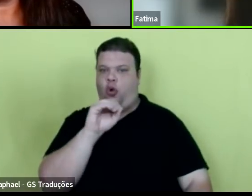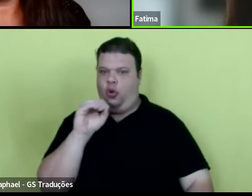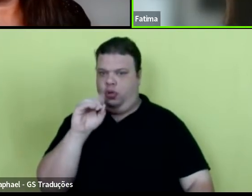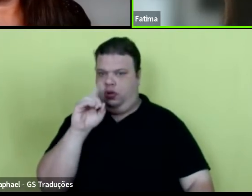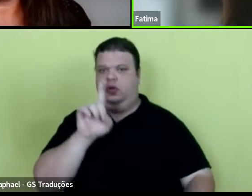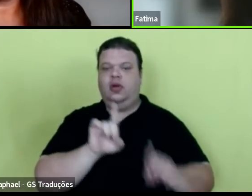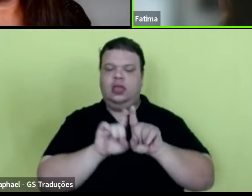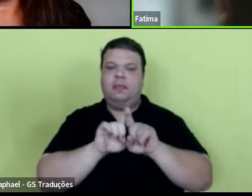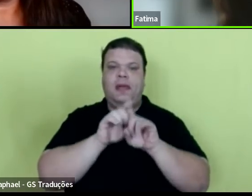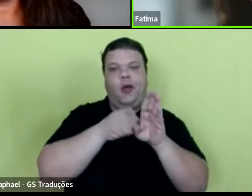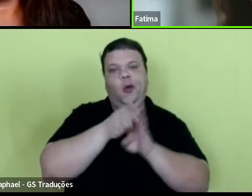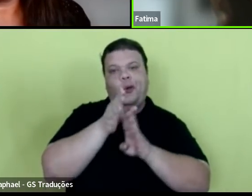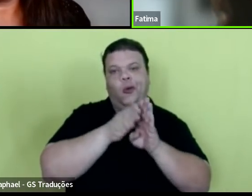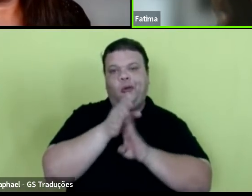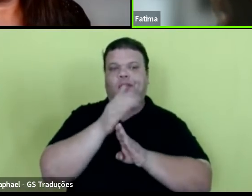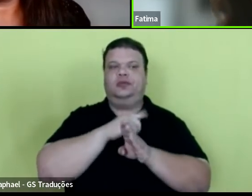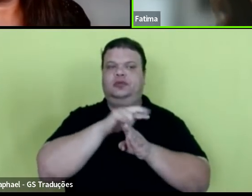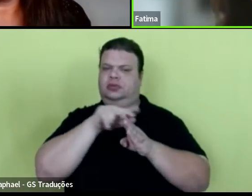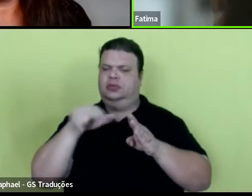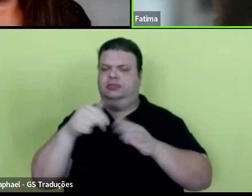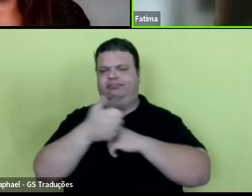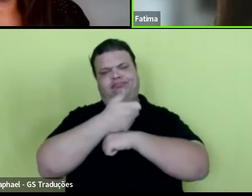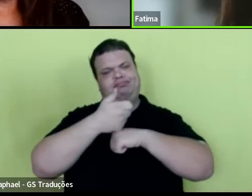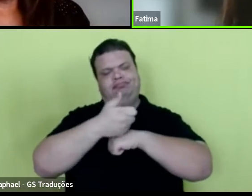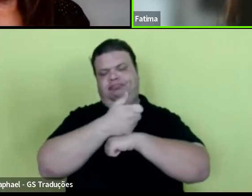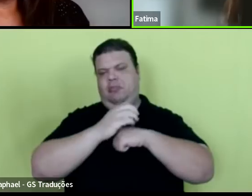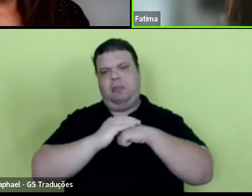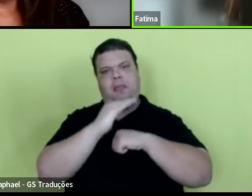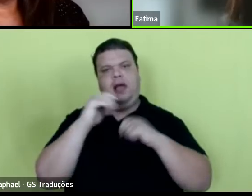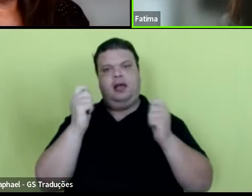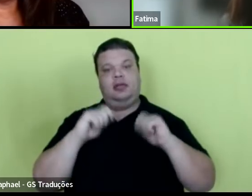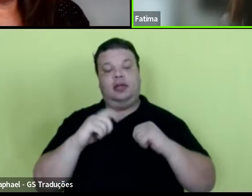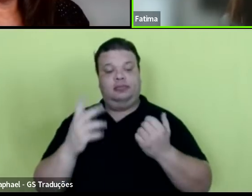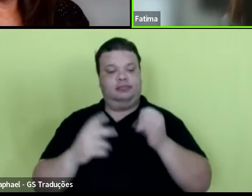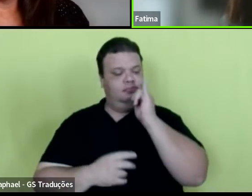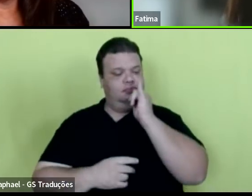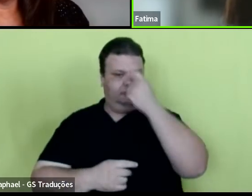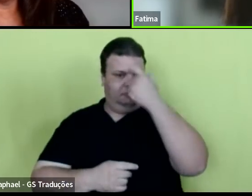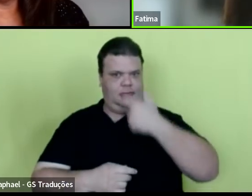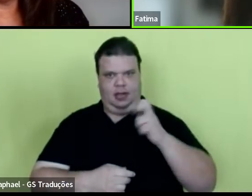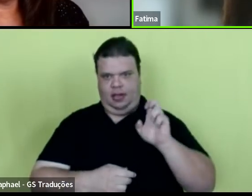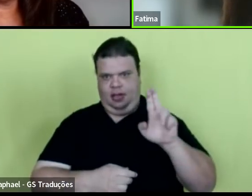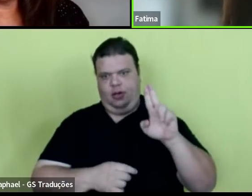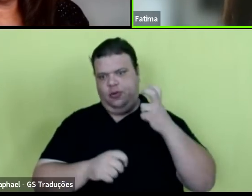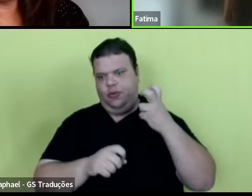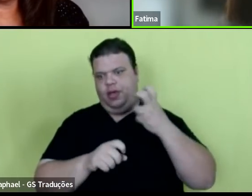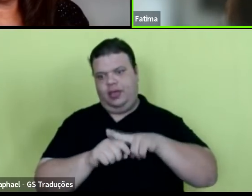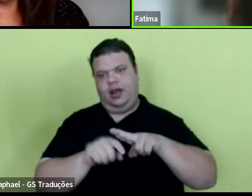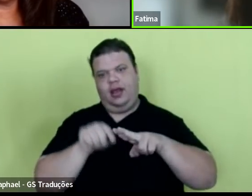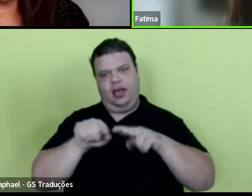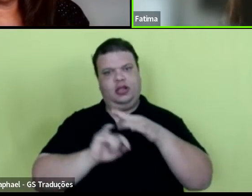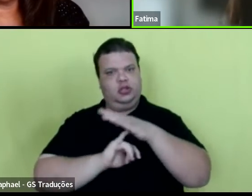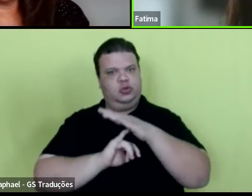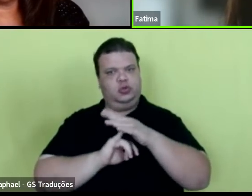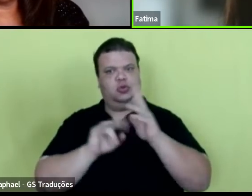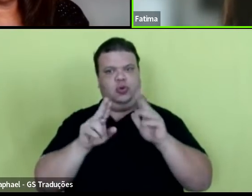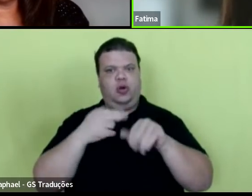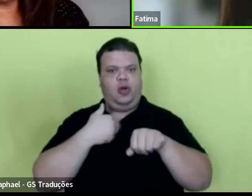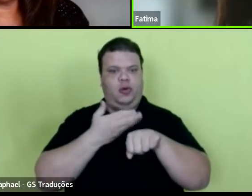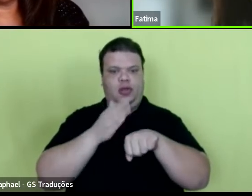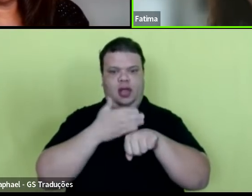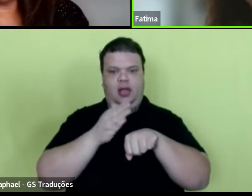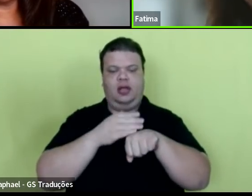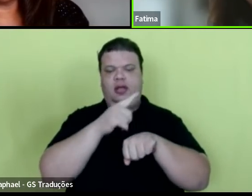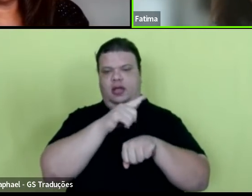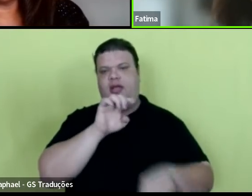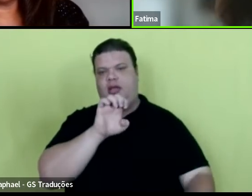de orientadores de altíssima qualidade. Eu, por exemplo, entrei na instituição como estagiária, como o